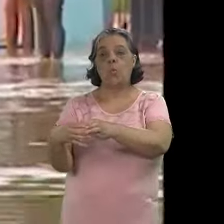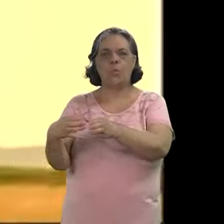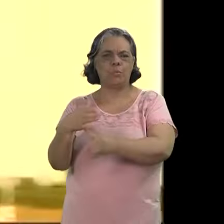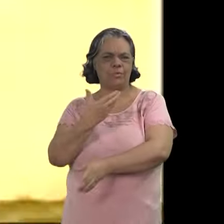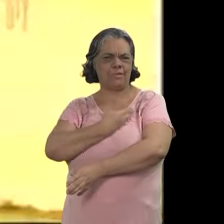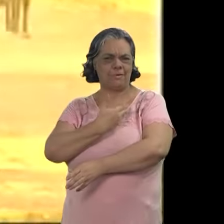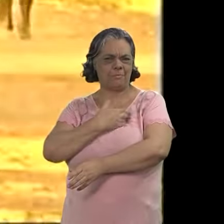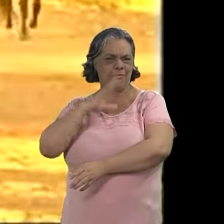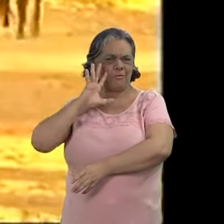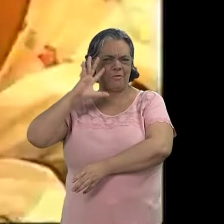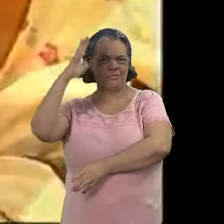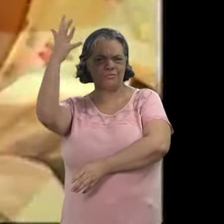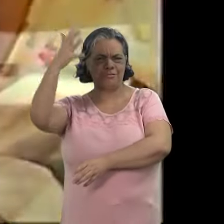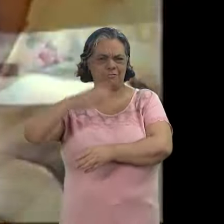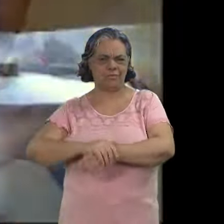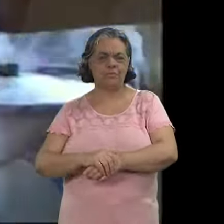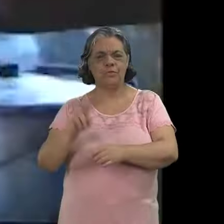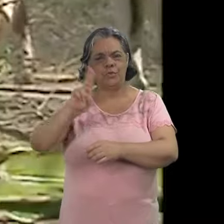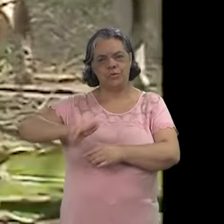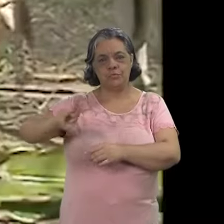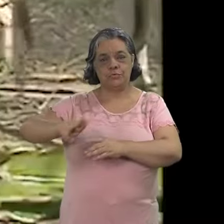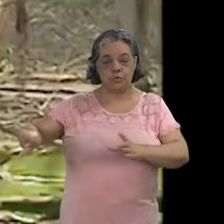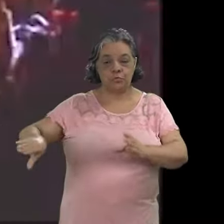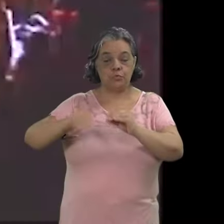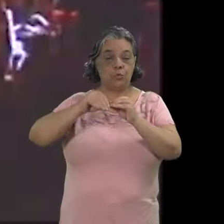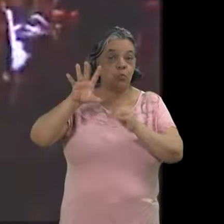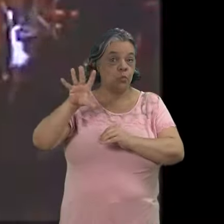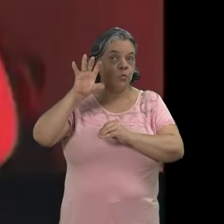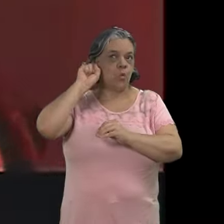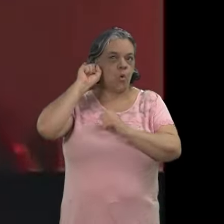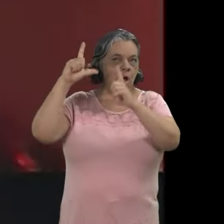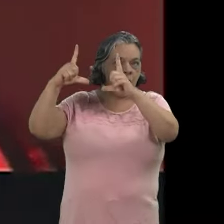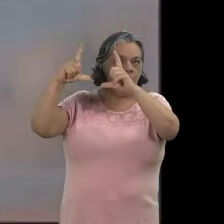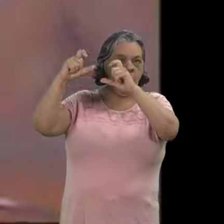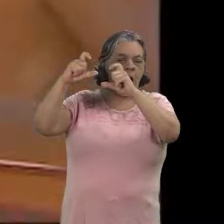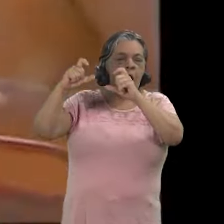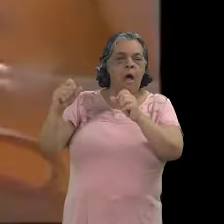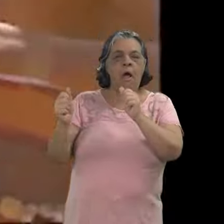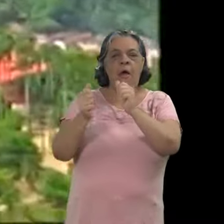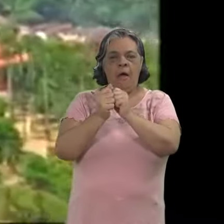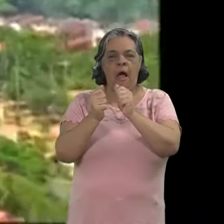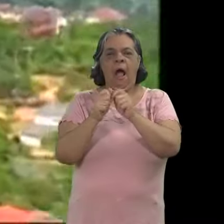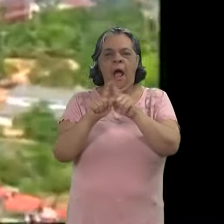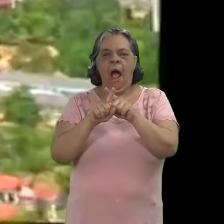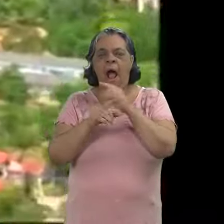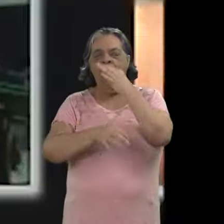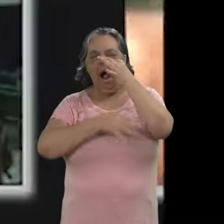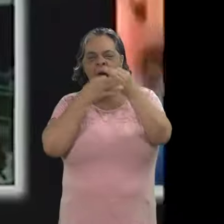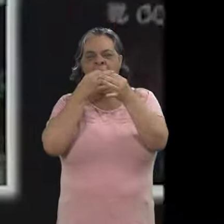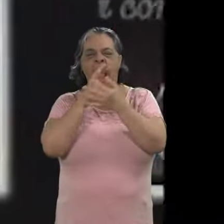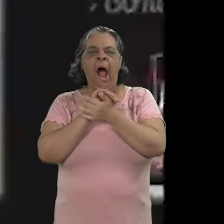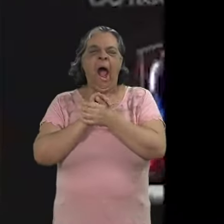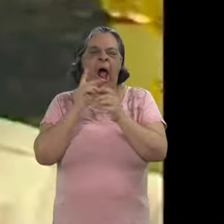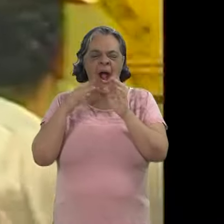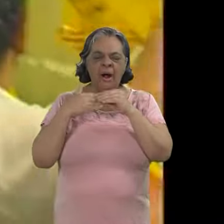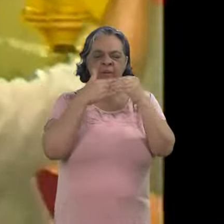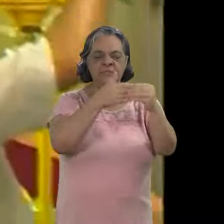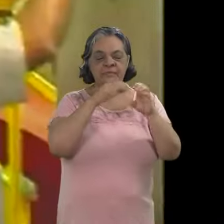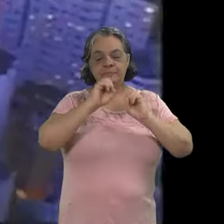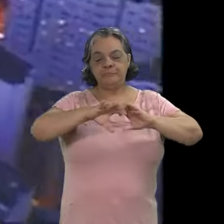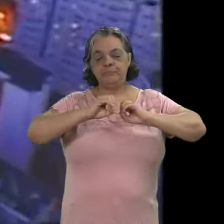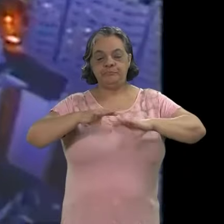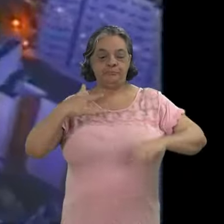um grupo de amigos resolveu utilizar esse recurso da junção do som com a imagem de forma inovadora e crítica, levando